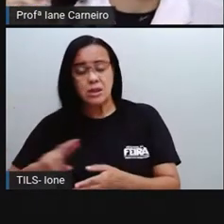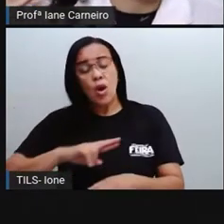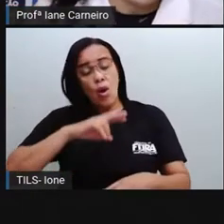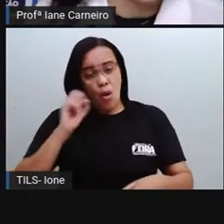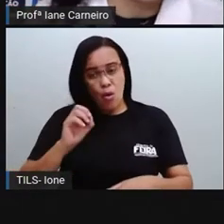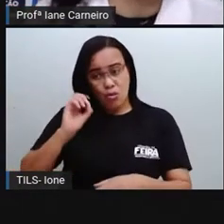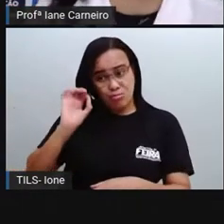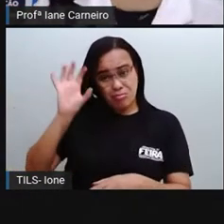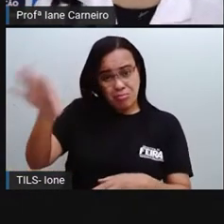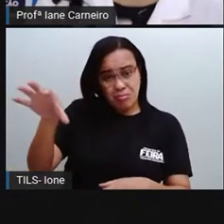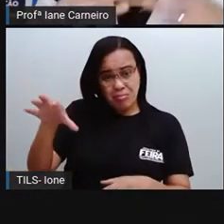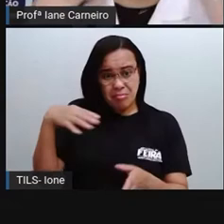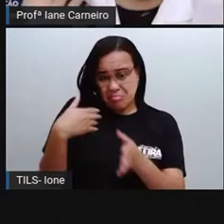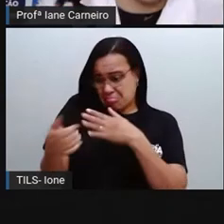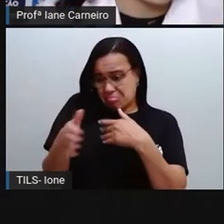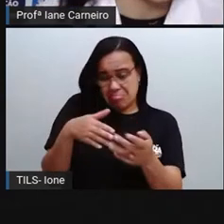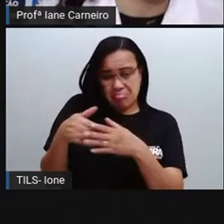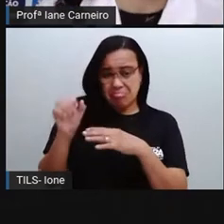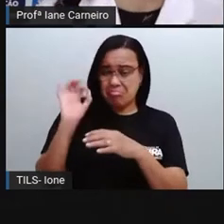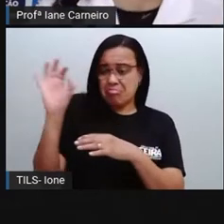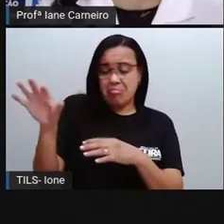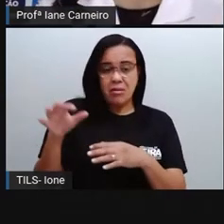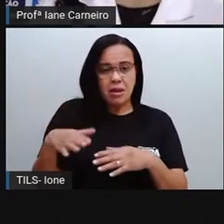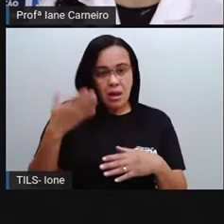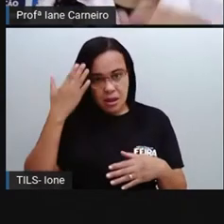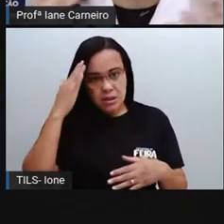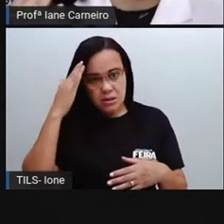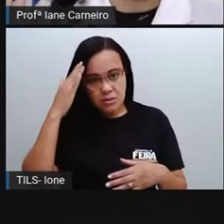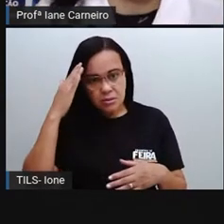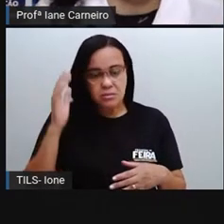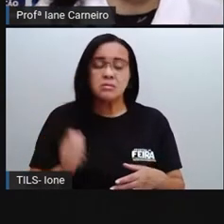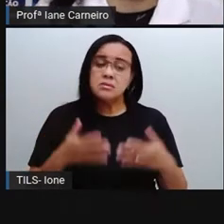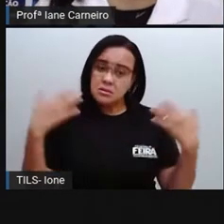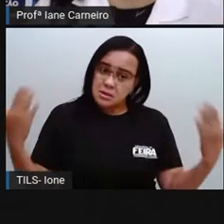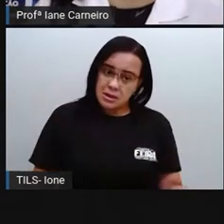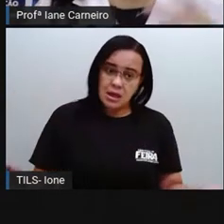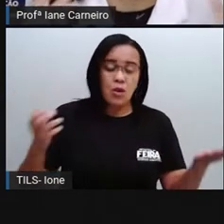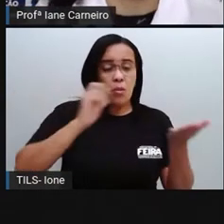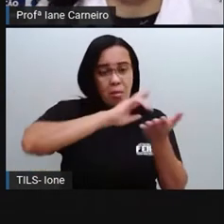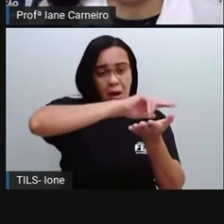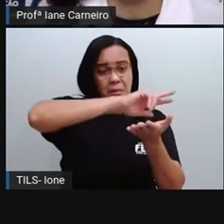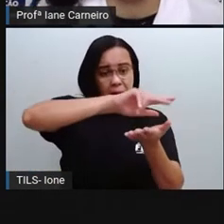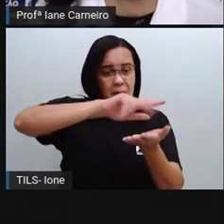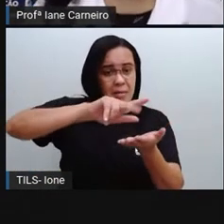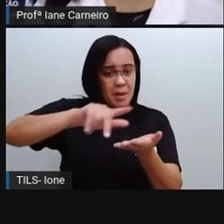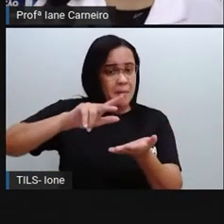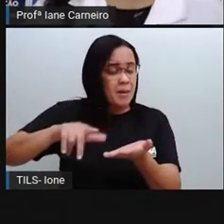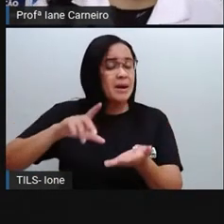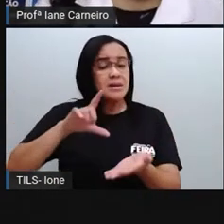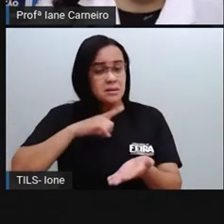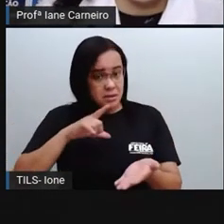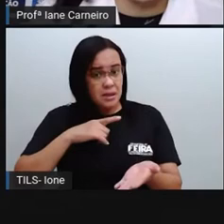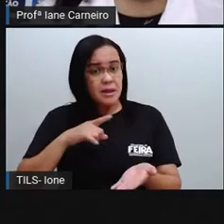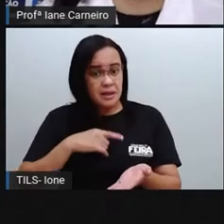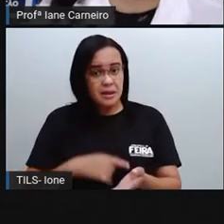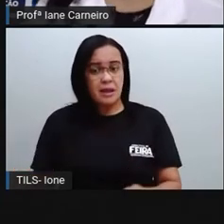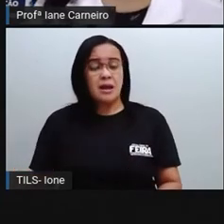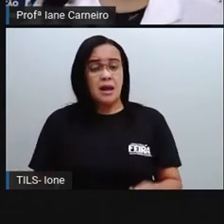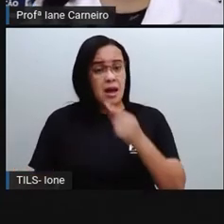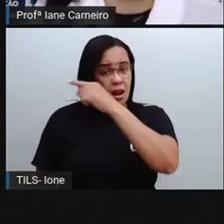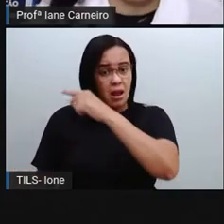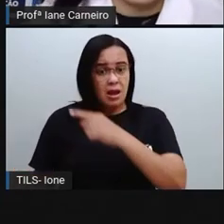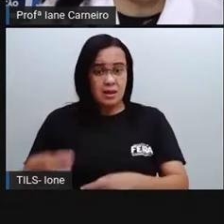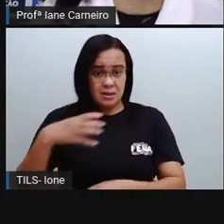lixo de forma errada, então o cotonete foi parar na praia. E diversos outros itens, lá em Salvador, no